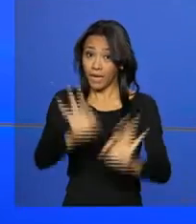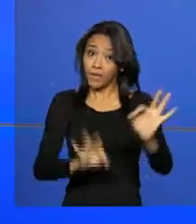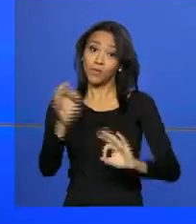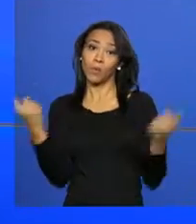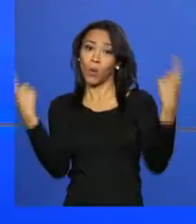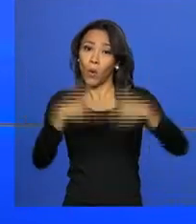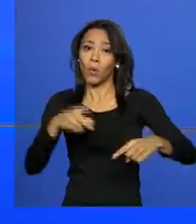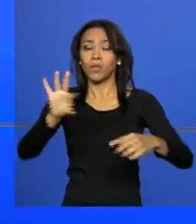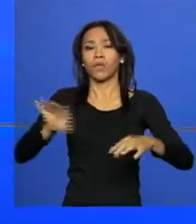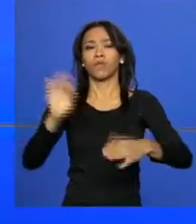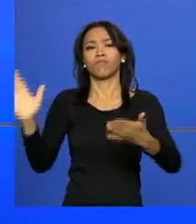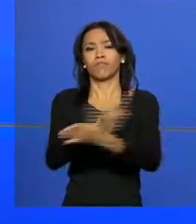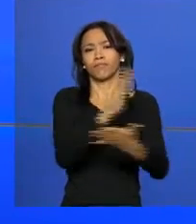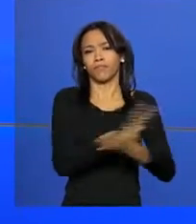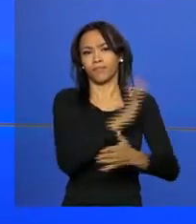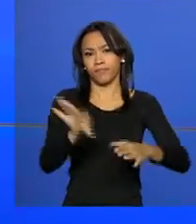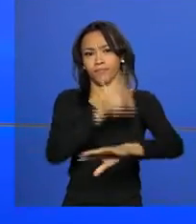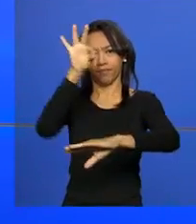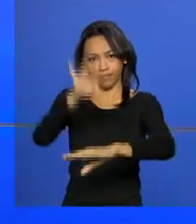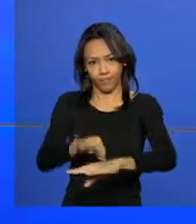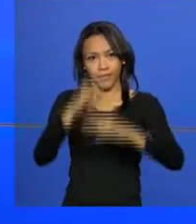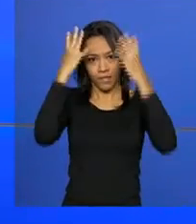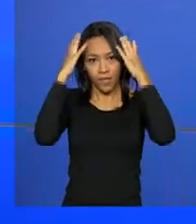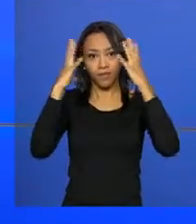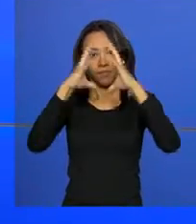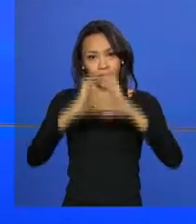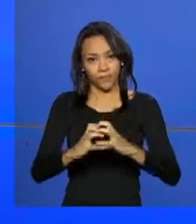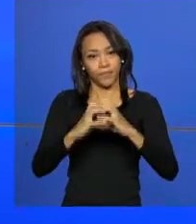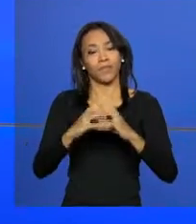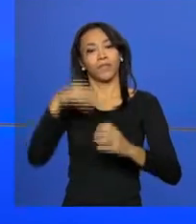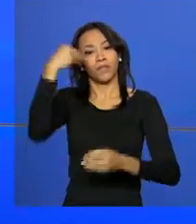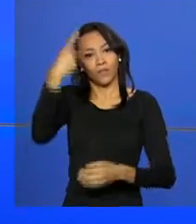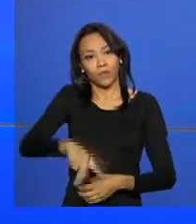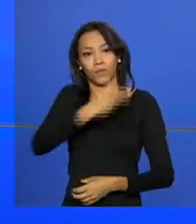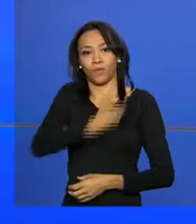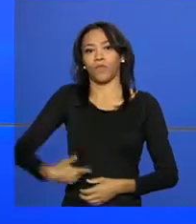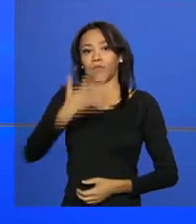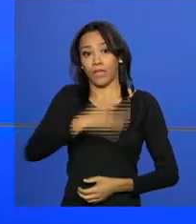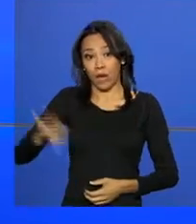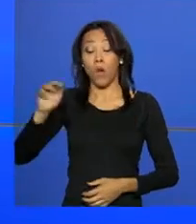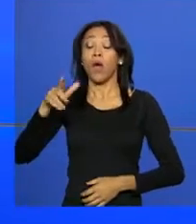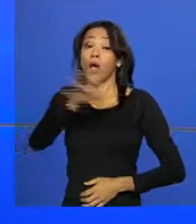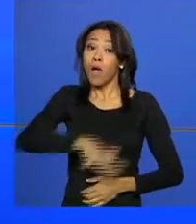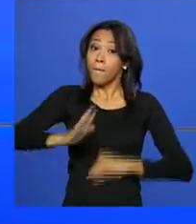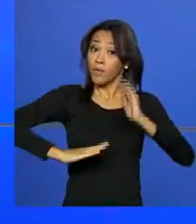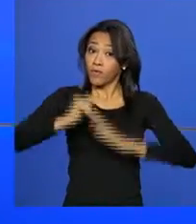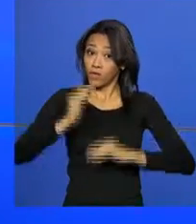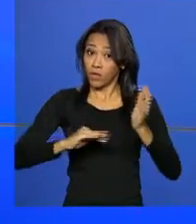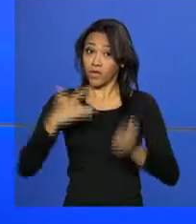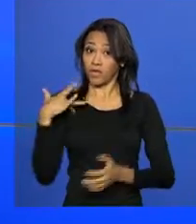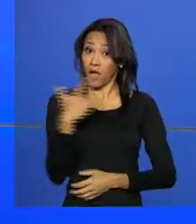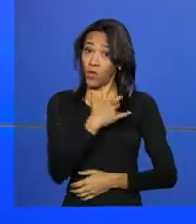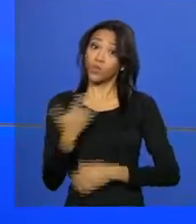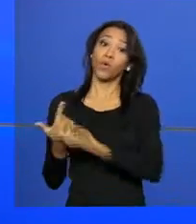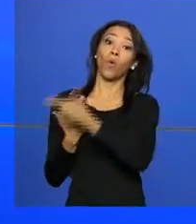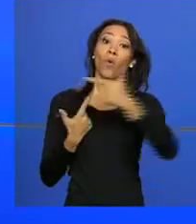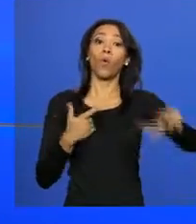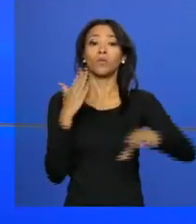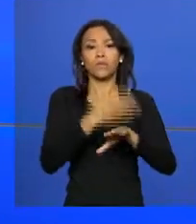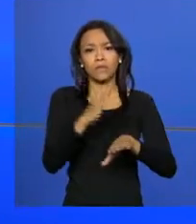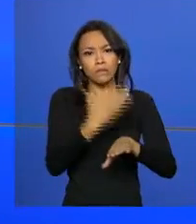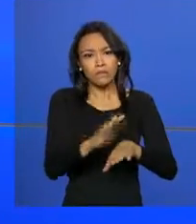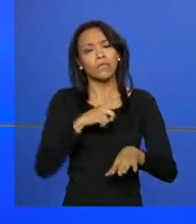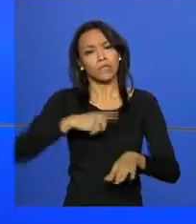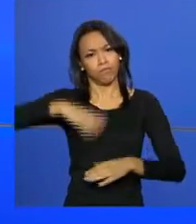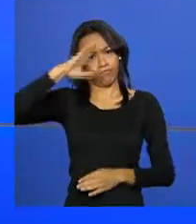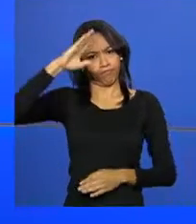ao Aedes aegypti e à Microcefalia do Governo Federal. Além de profissionais de saúde, alguns treinamentos são voltados também para